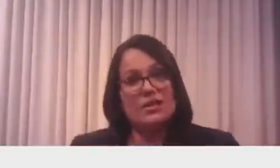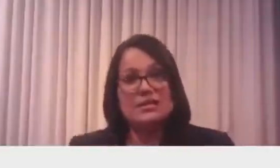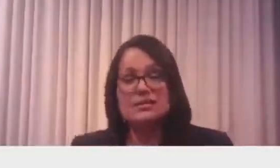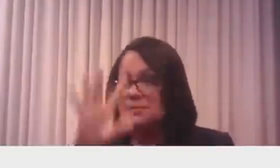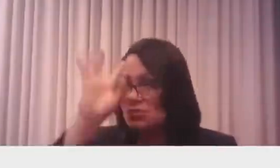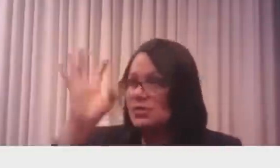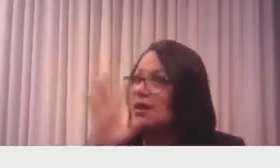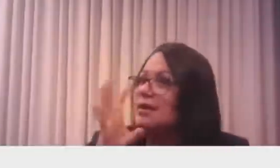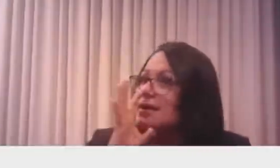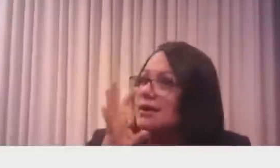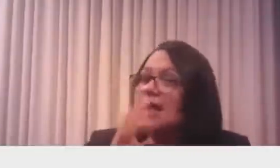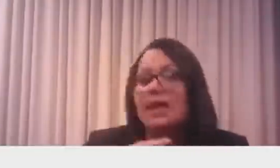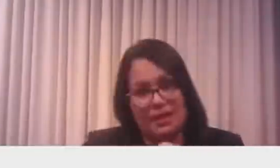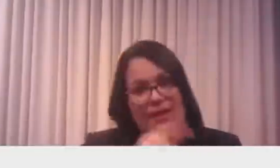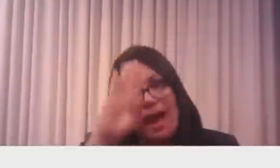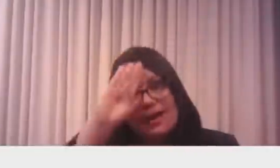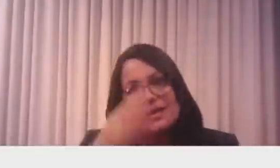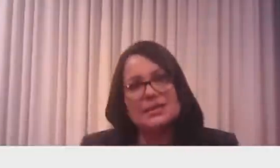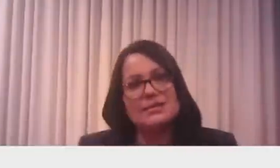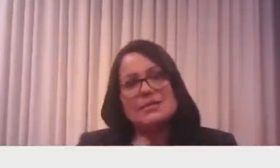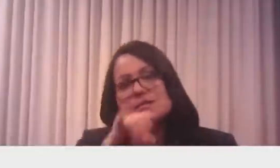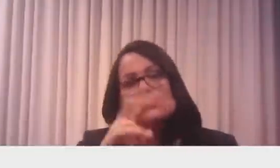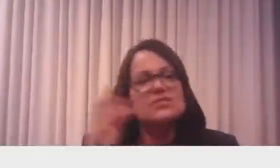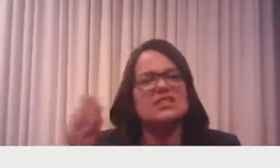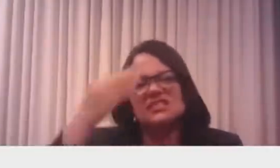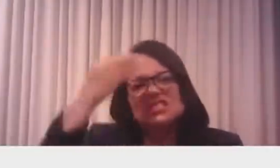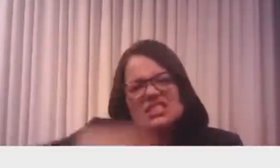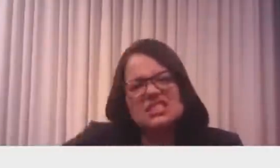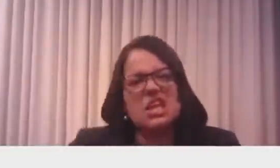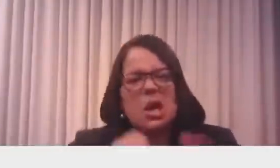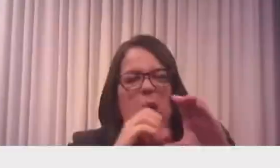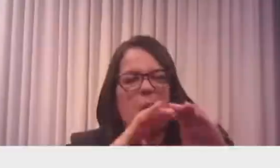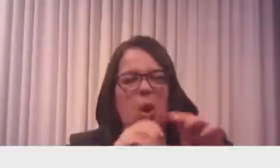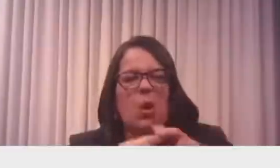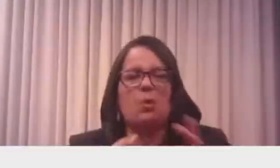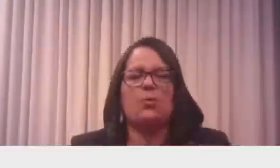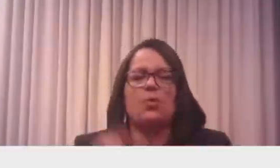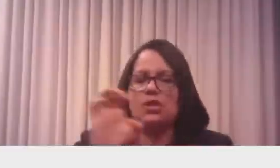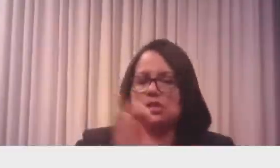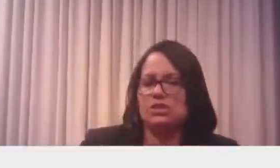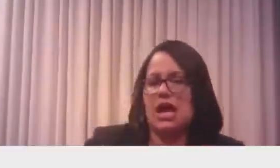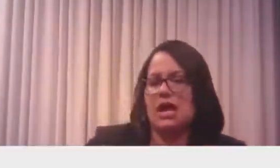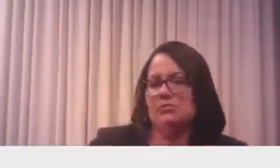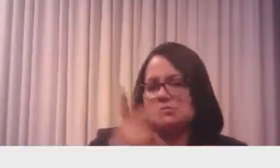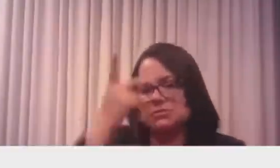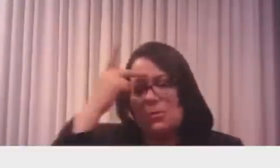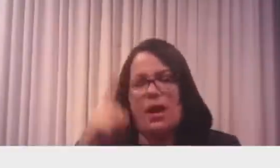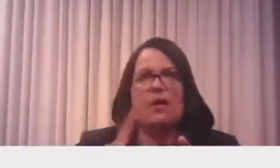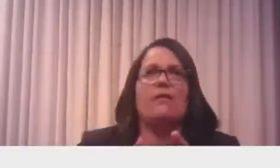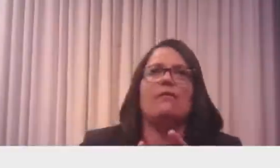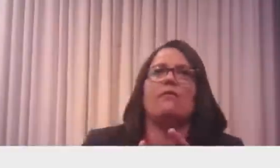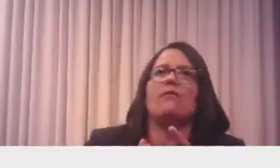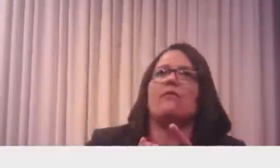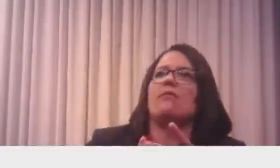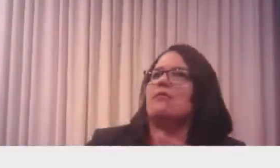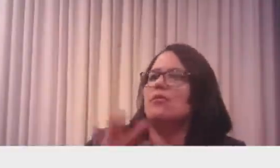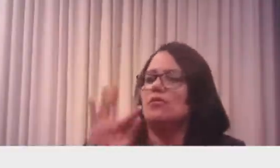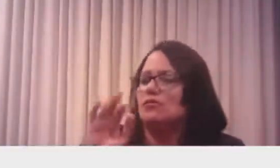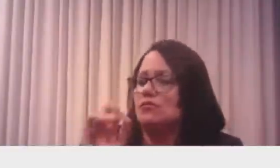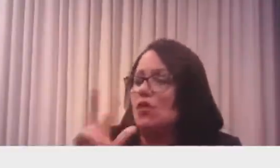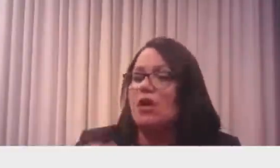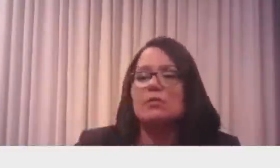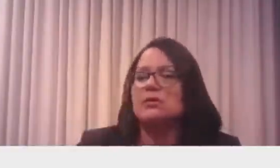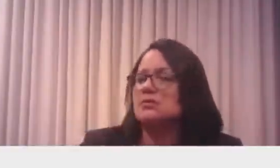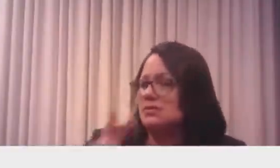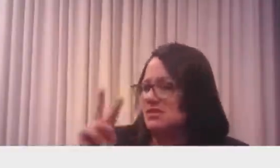Se você não vende mais o jornal O Globo, Folha, Estado de São Paulo, está caindo a vendagem, em parte é porque